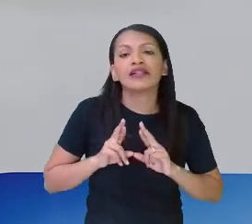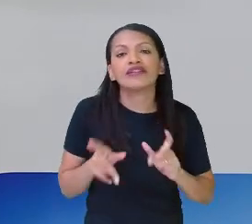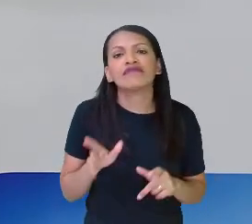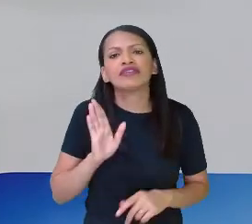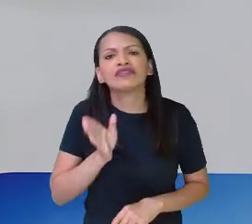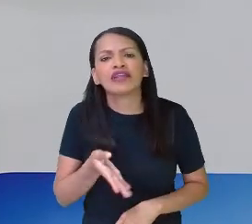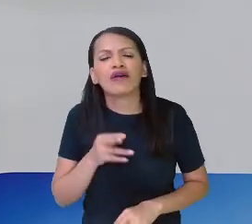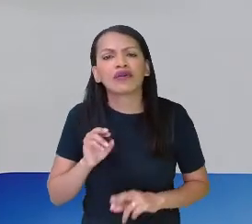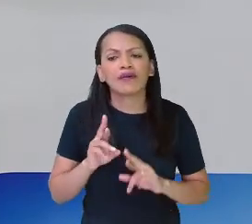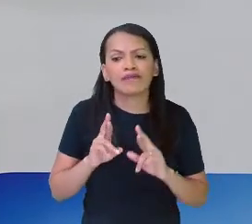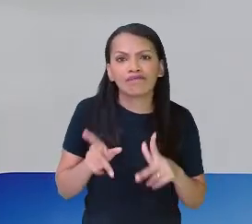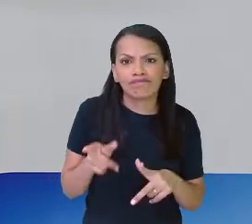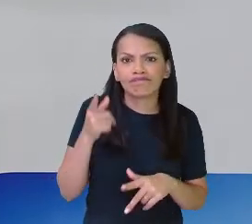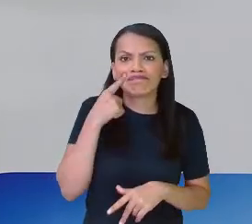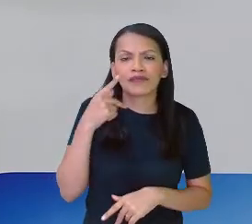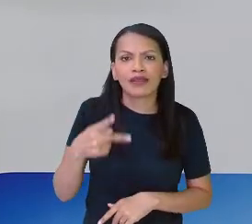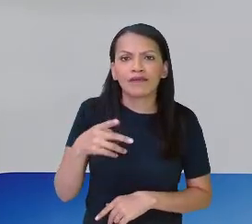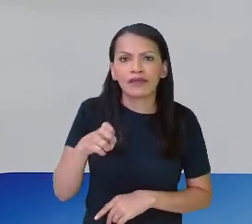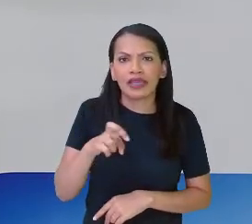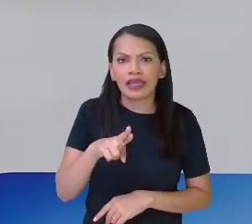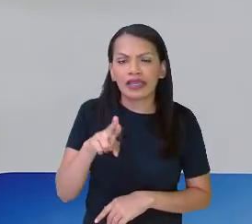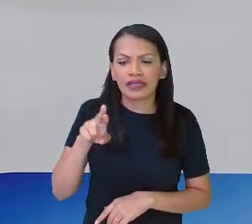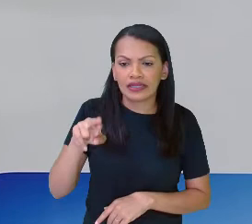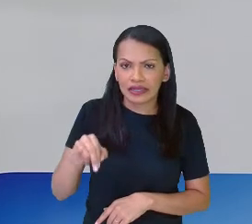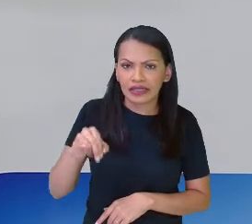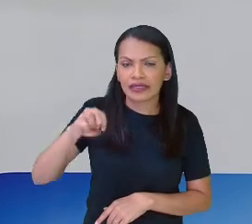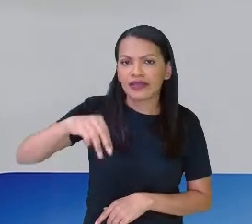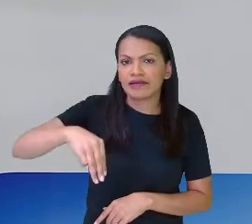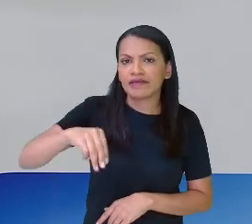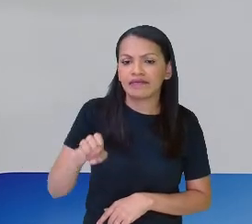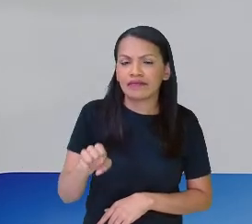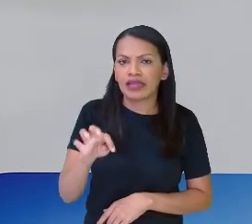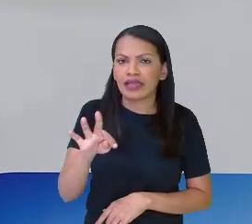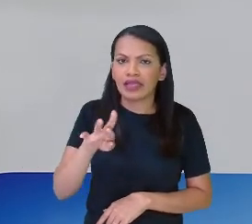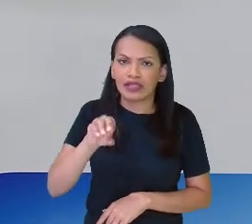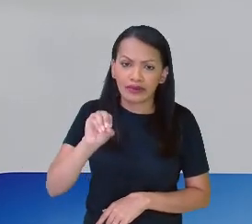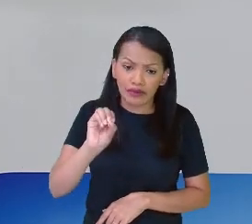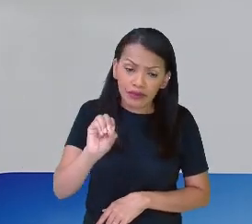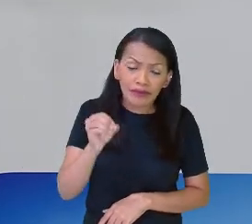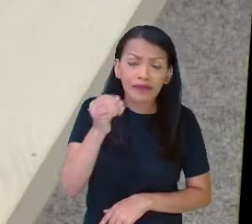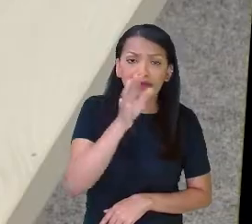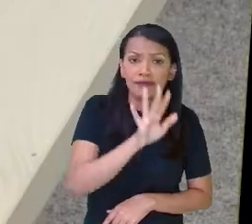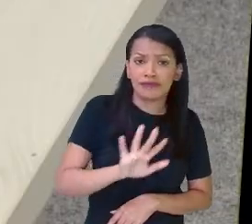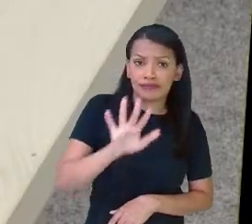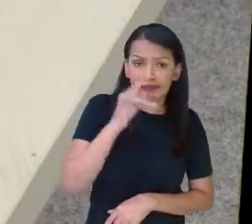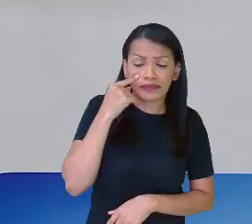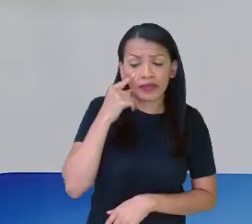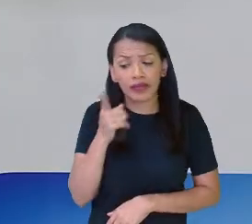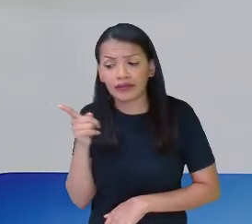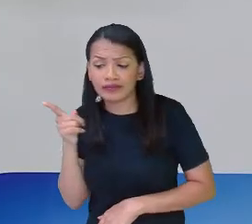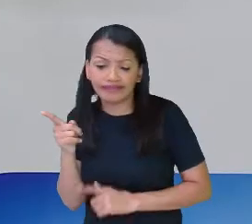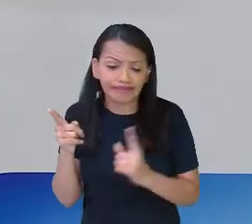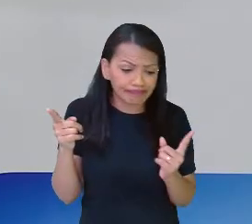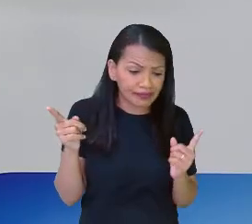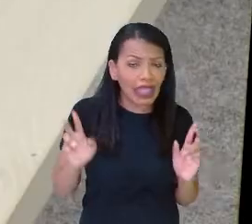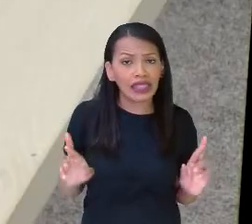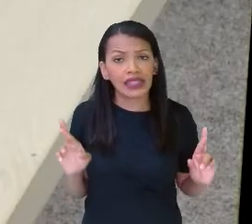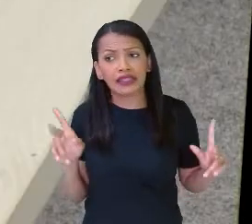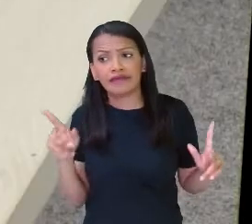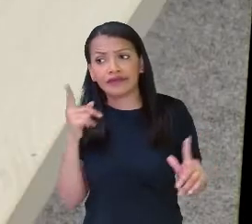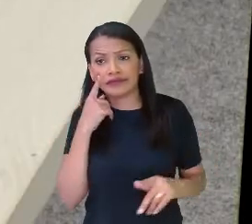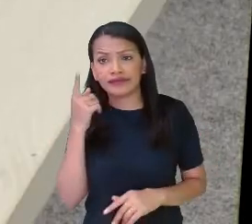de perímetro para área, né? Enquanto que nós vamos, quando a gente está calculando o perímetro,